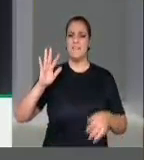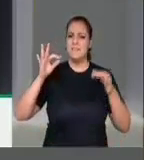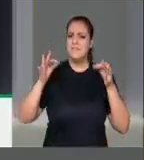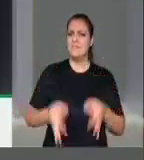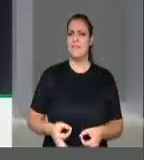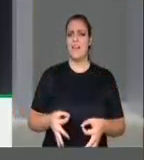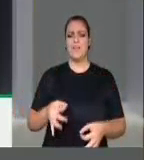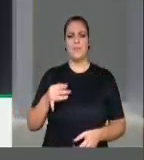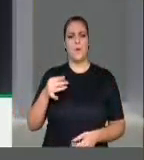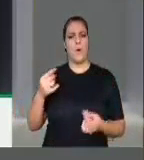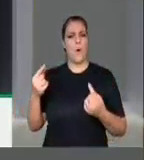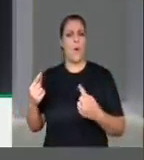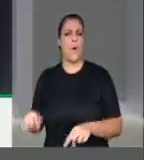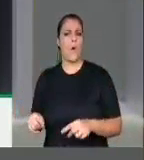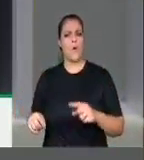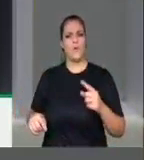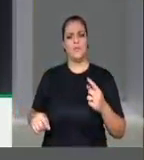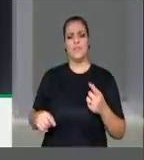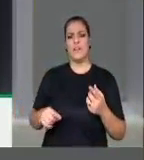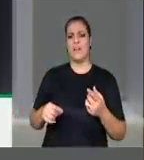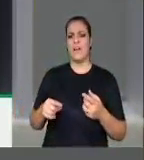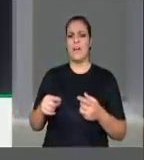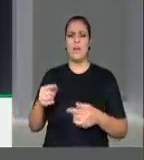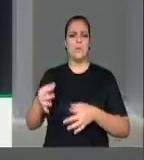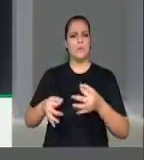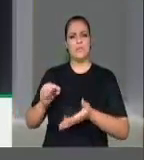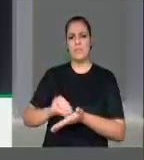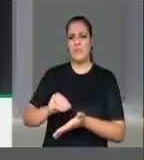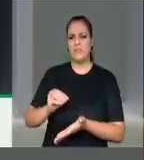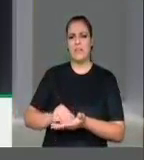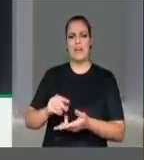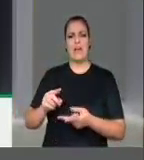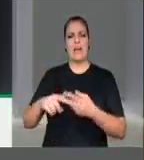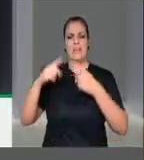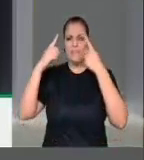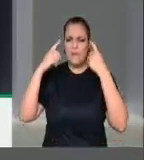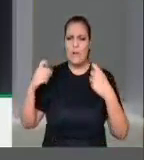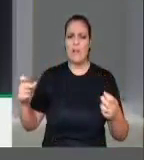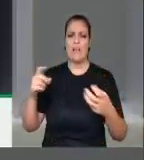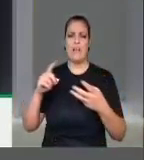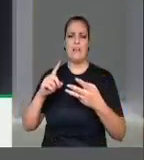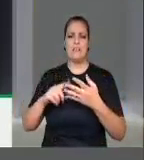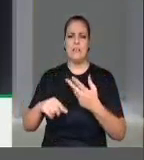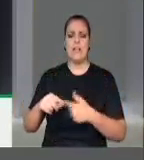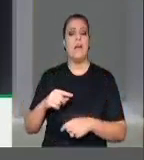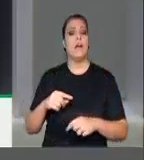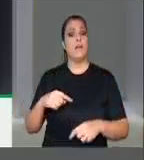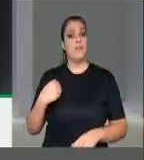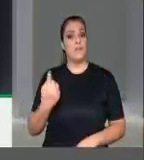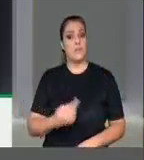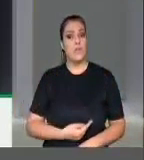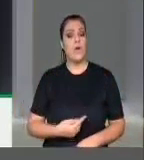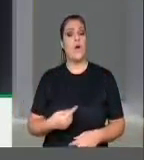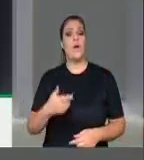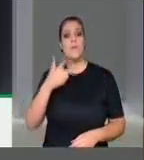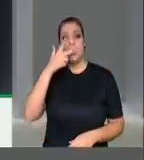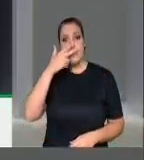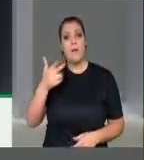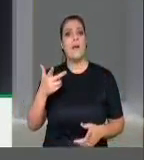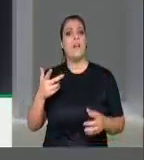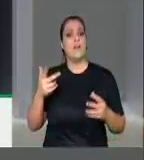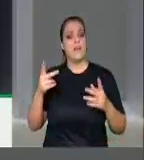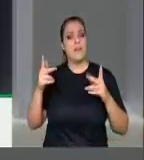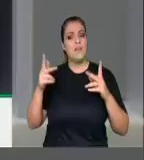impunidade e a violência que vem crescendo no Brasil, essa casa também tem percorrido os